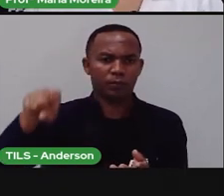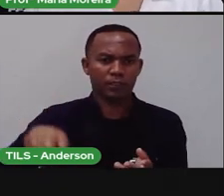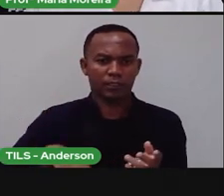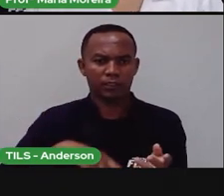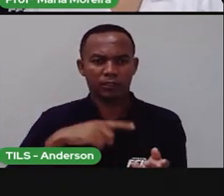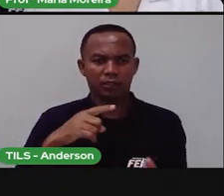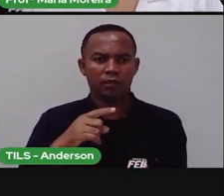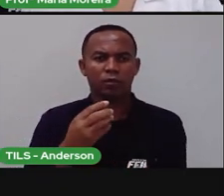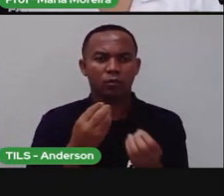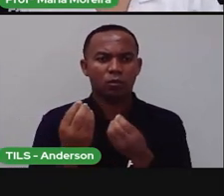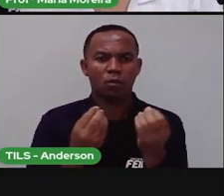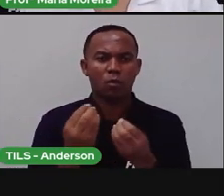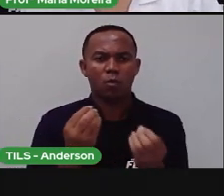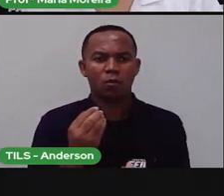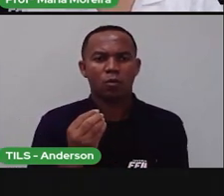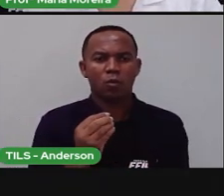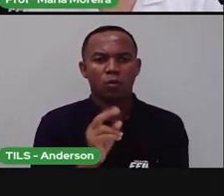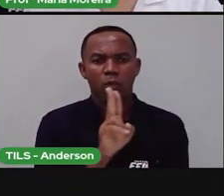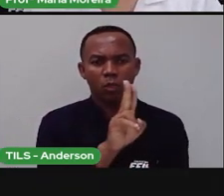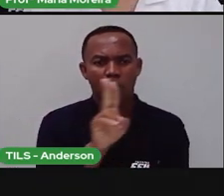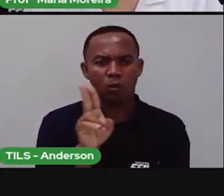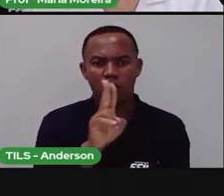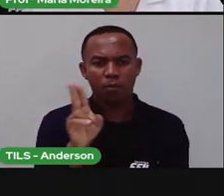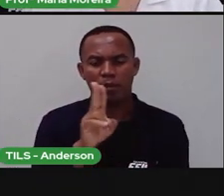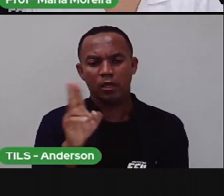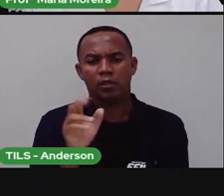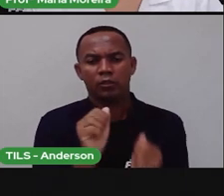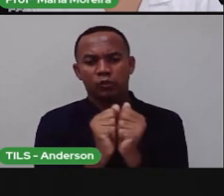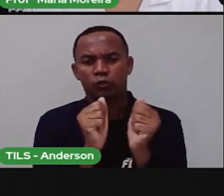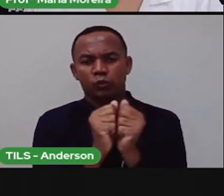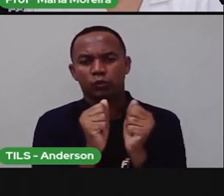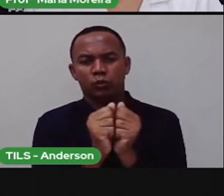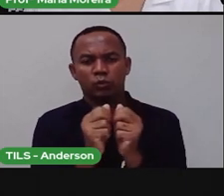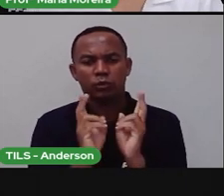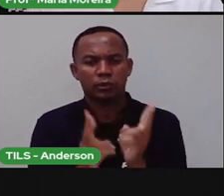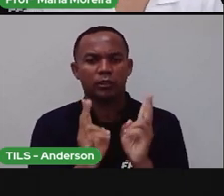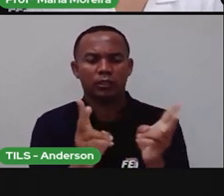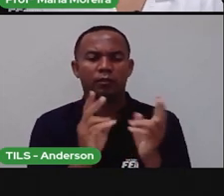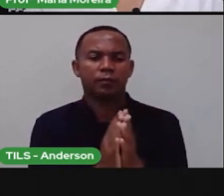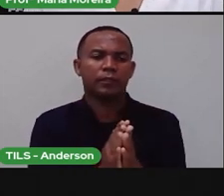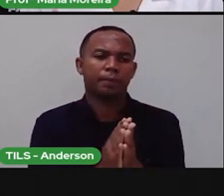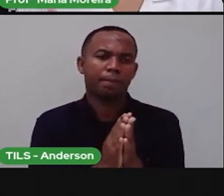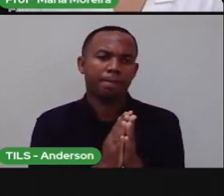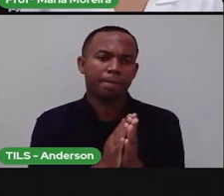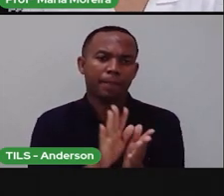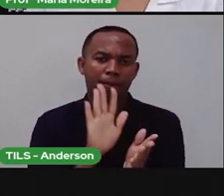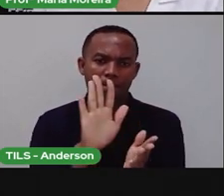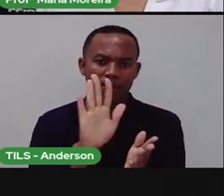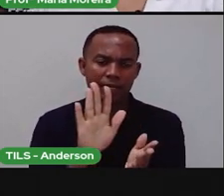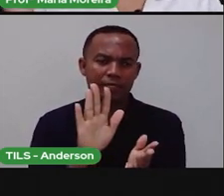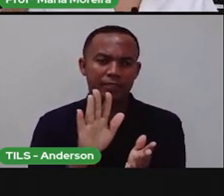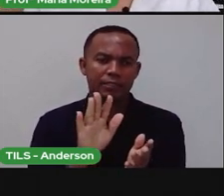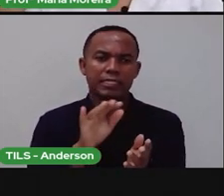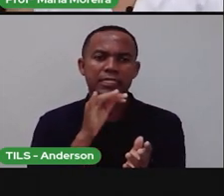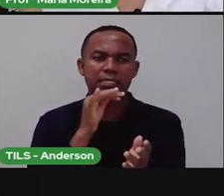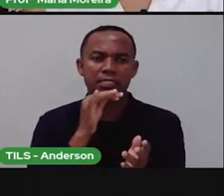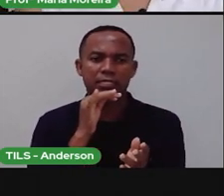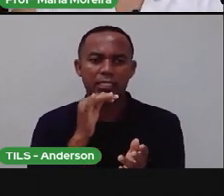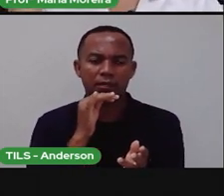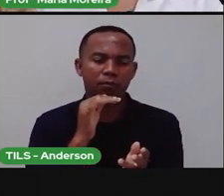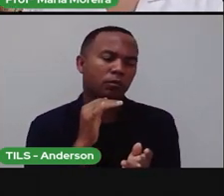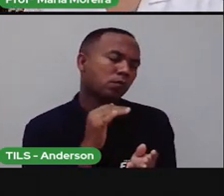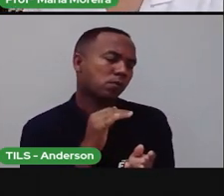realizados concomitantemente. O que é isso? Ao mesmo tempo. Então, à medida que eu falo, eu me